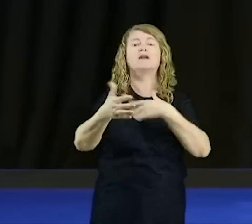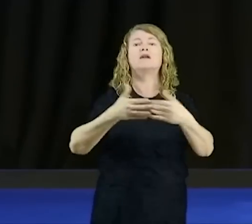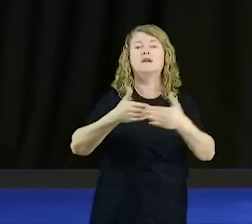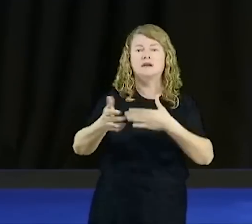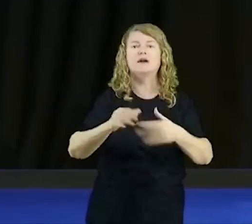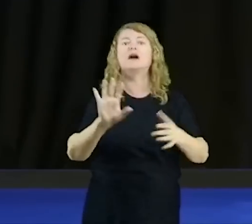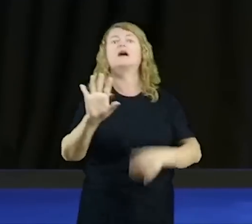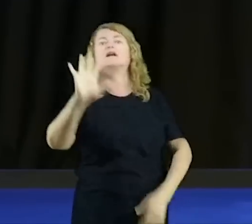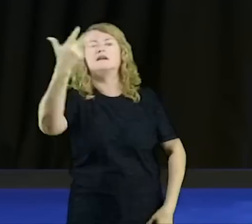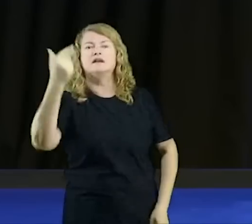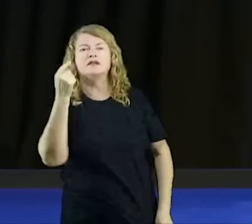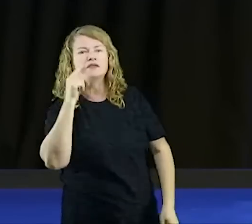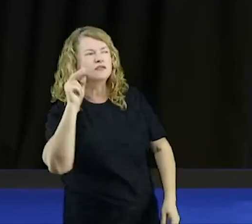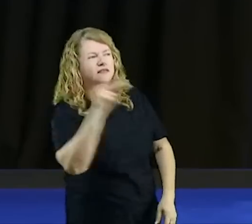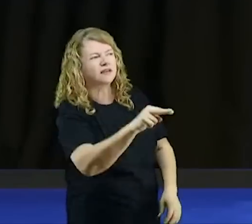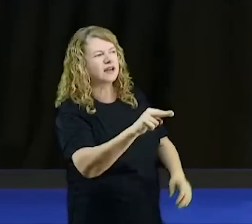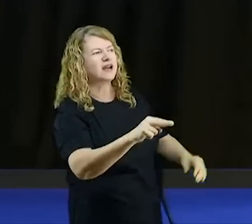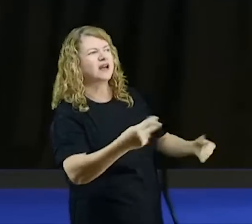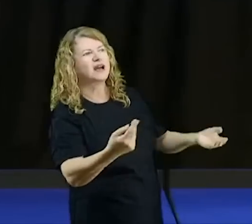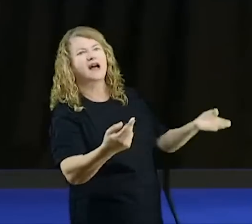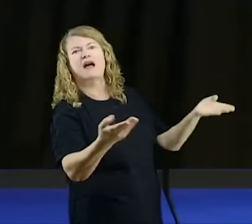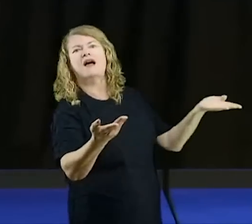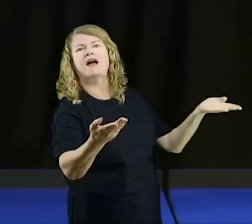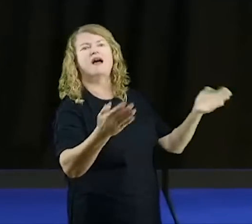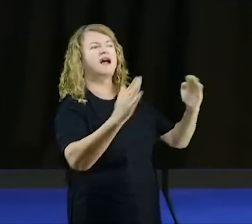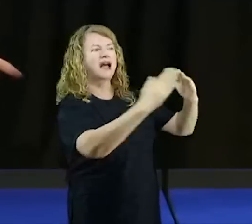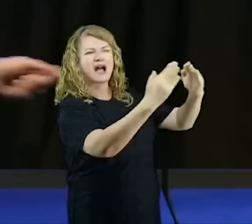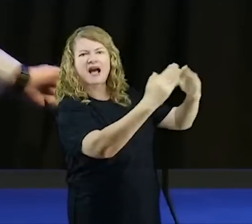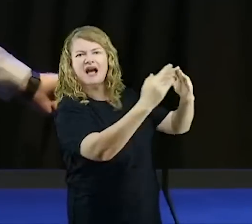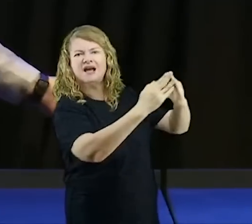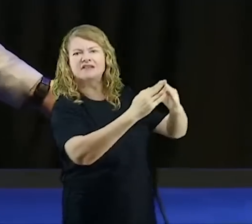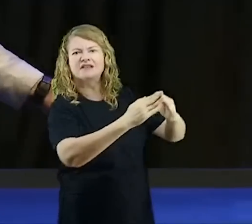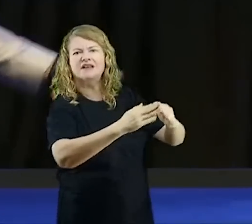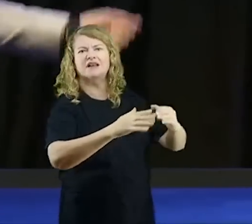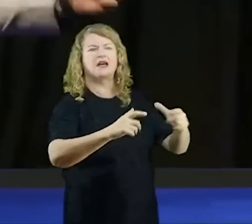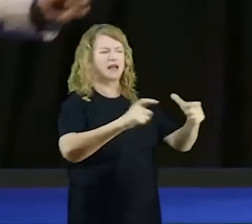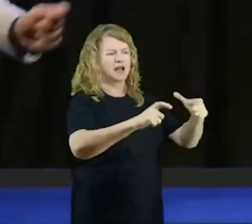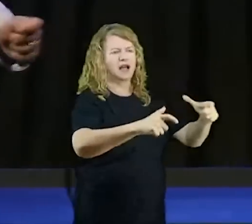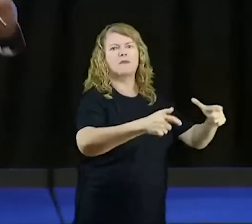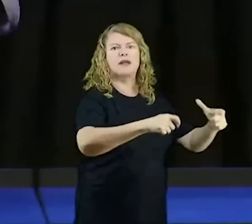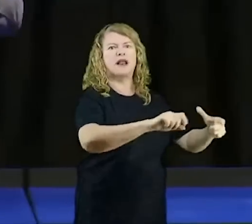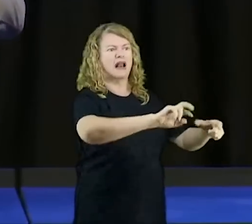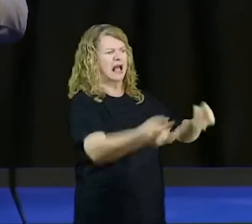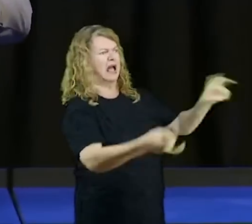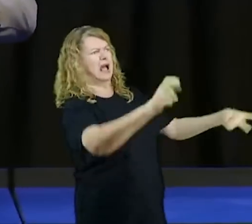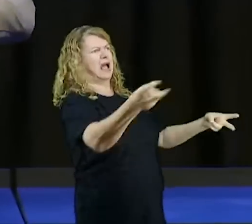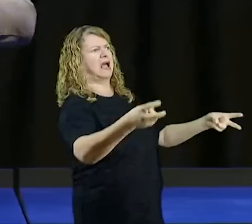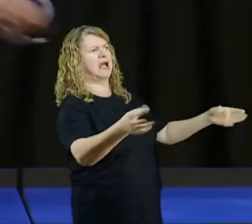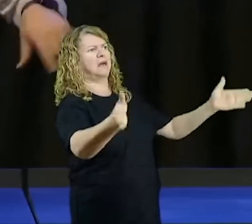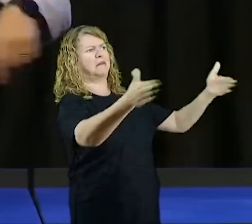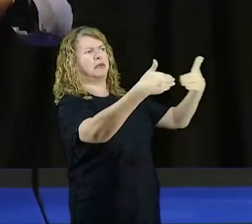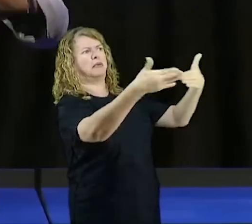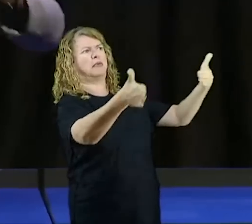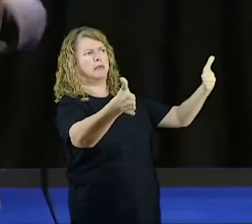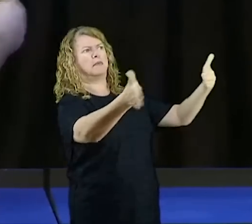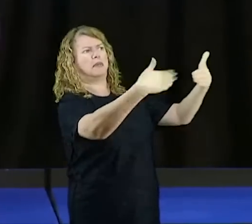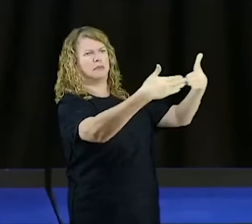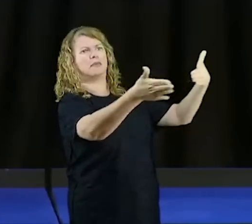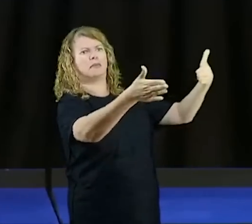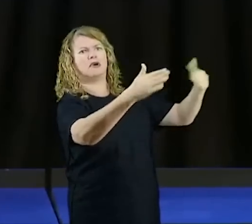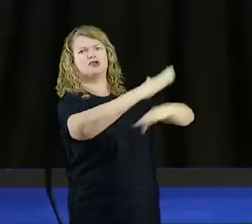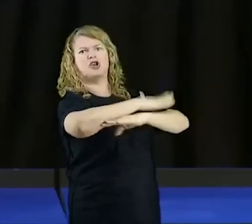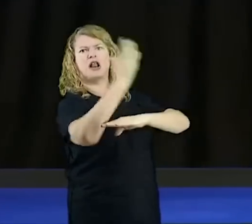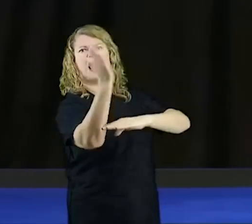de casa mal assombrada, que bate panela, que cai coisa, que bate porta, que houve passos, tudo isso acaba